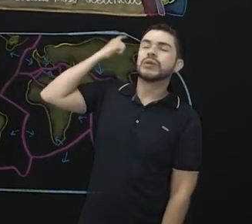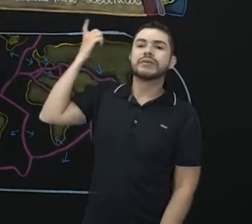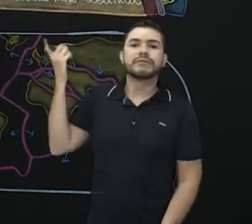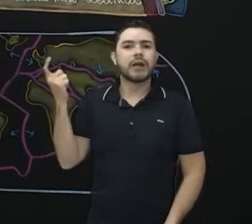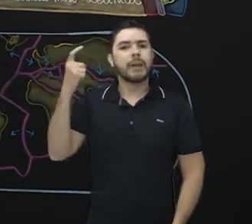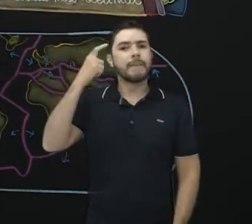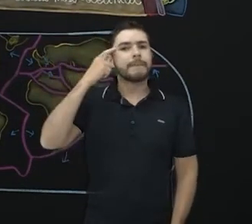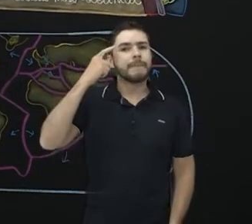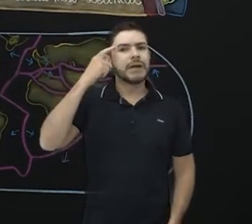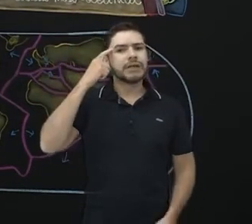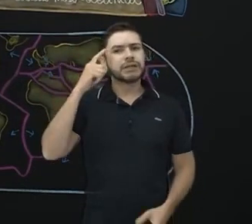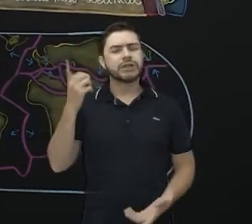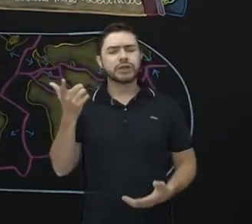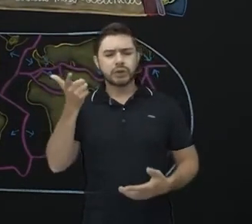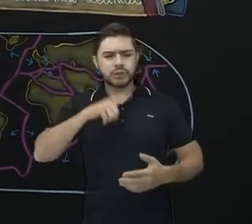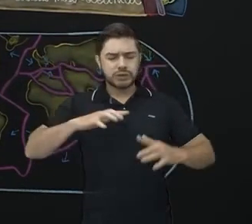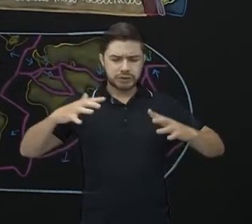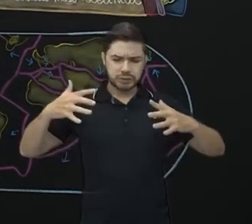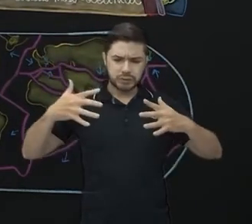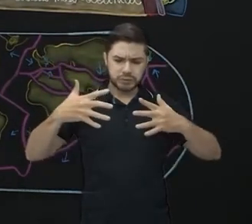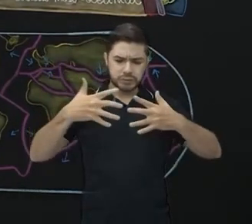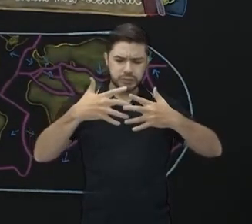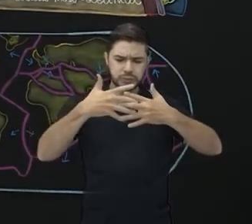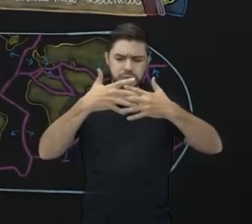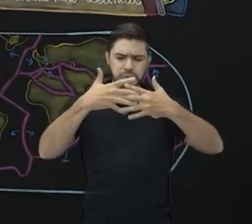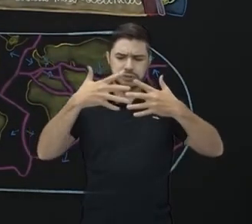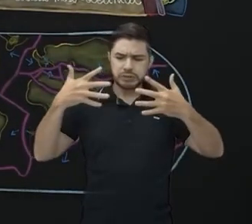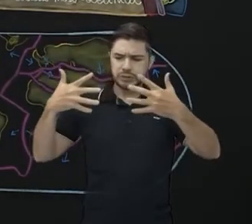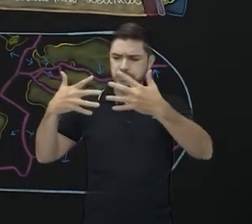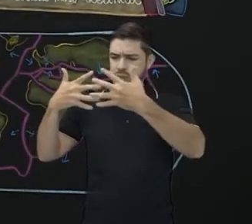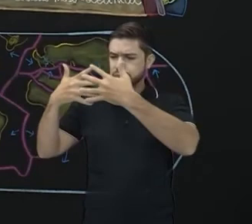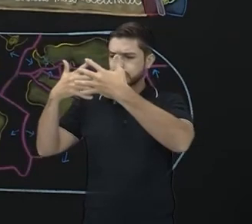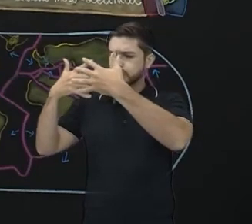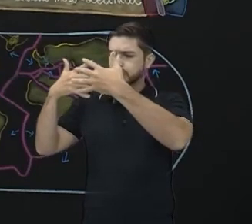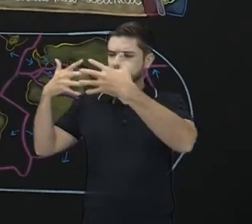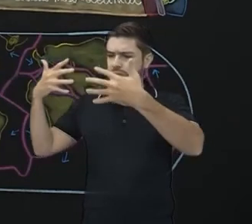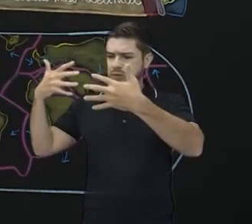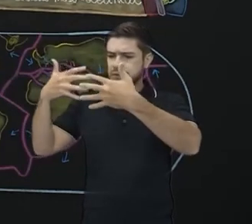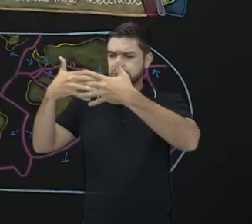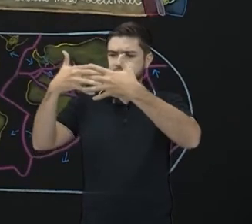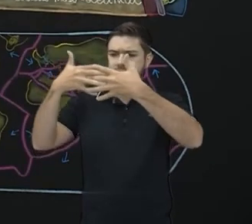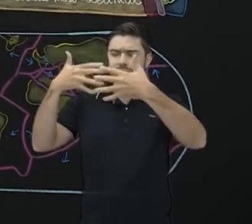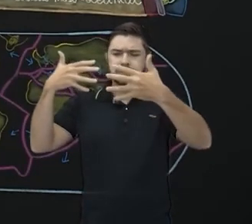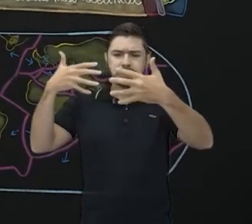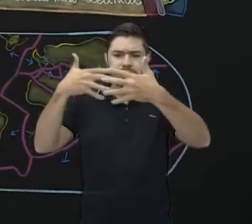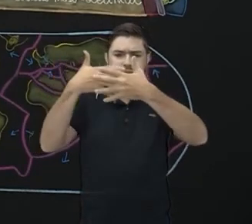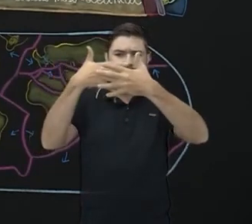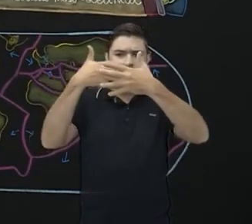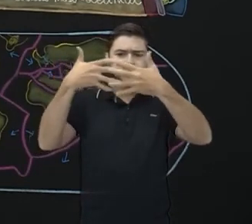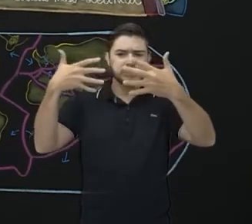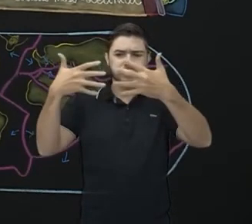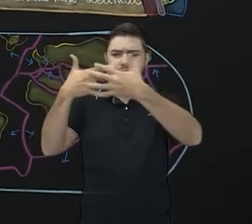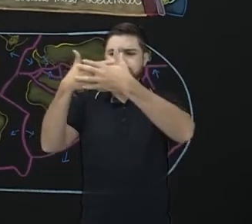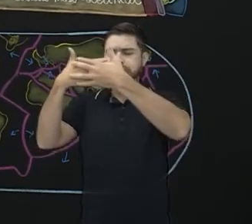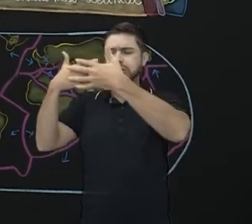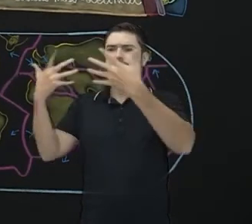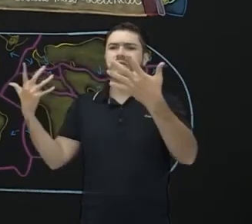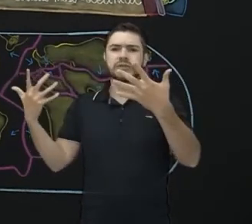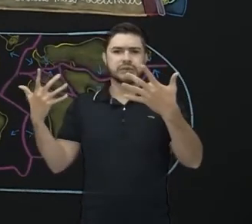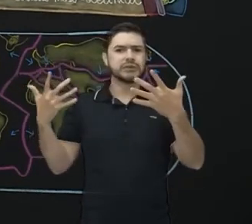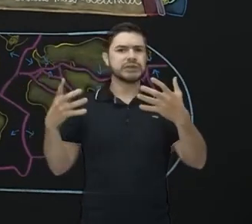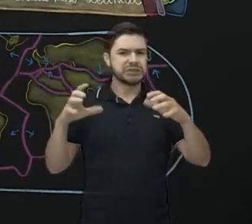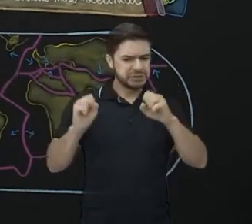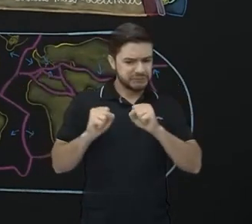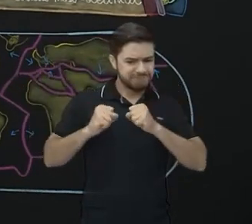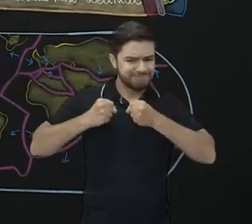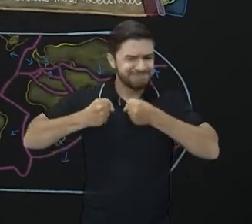quando ele pensou que um poderia encaixar no outro, até quando os físicos Robert Palmer e Mackenzie começaram a pensar na estrutura da Terra e